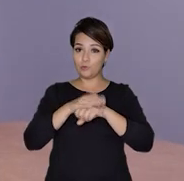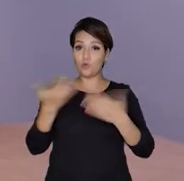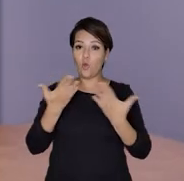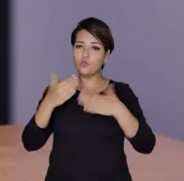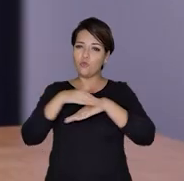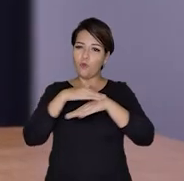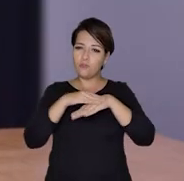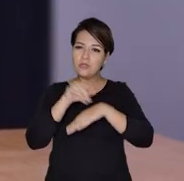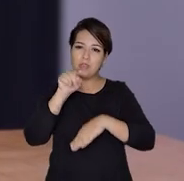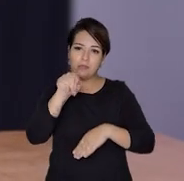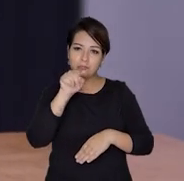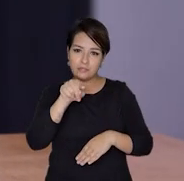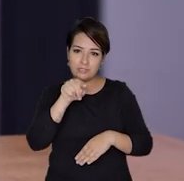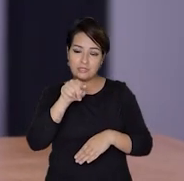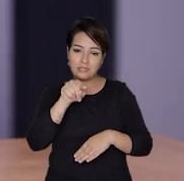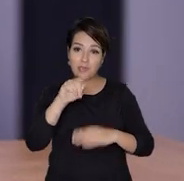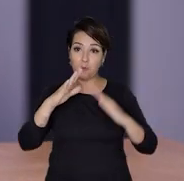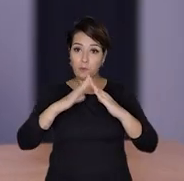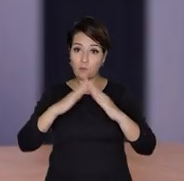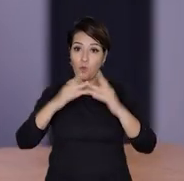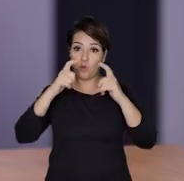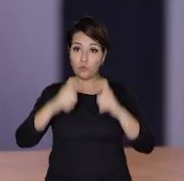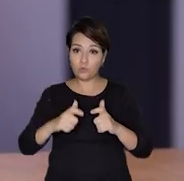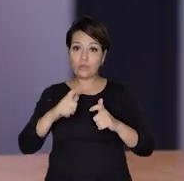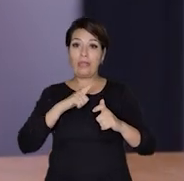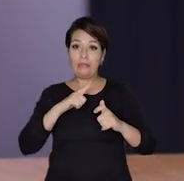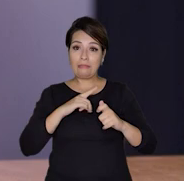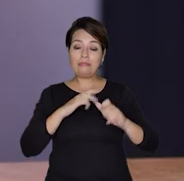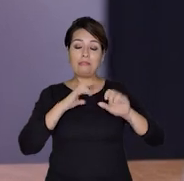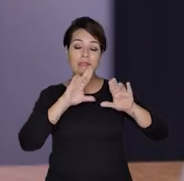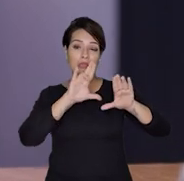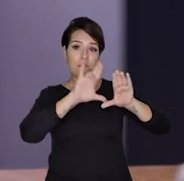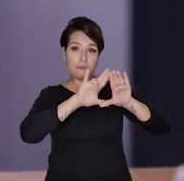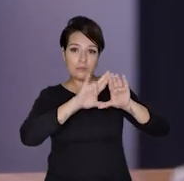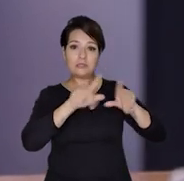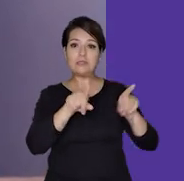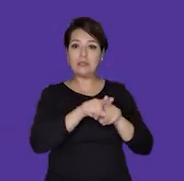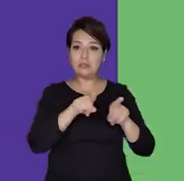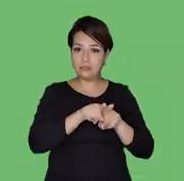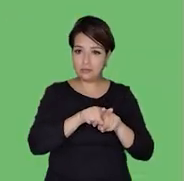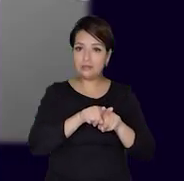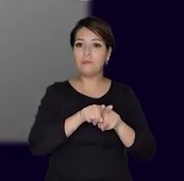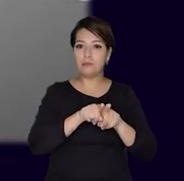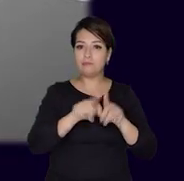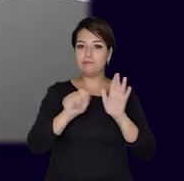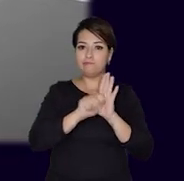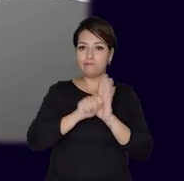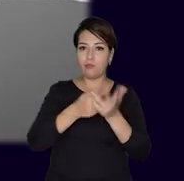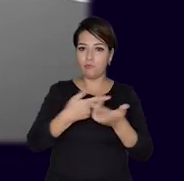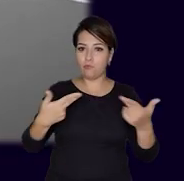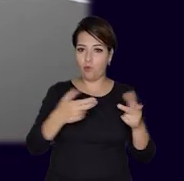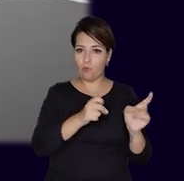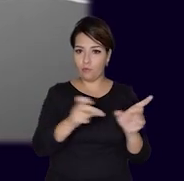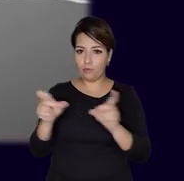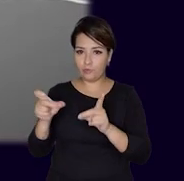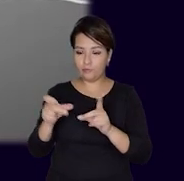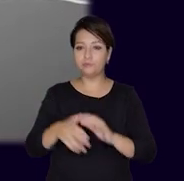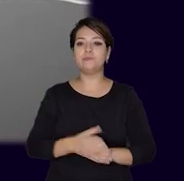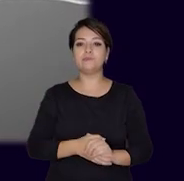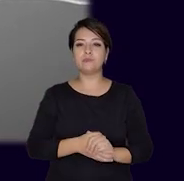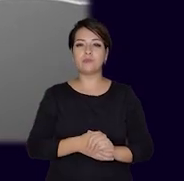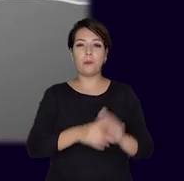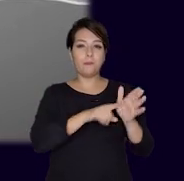Hoje eu quero falar com você que vive numa área dominada pela milícia ou pelo tráfico de drogas. Pesquisadores da Fundação Getúlio Vargas